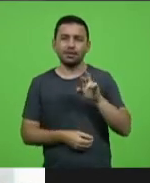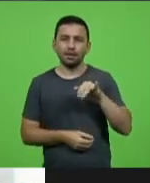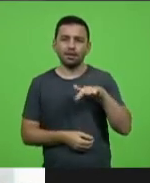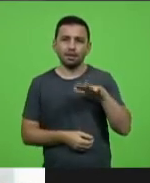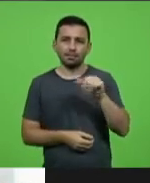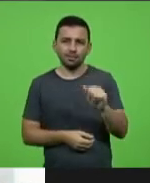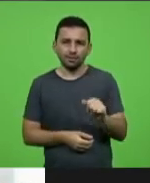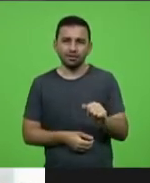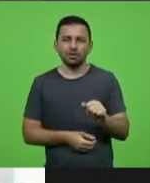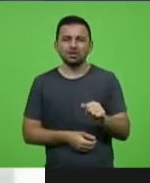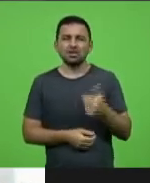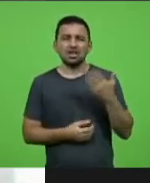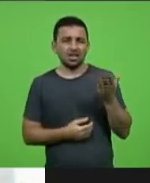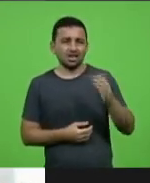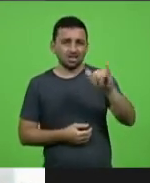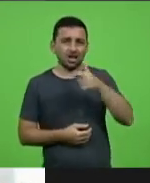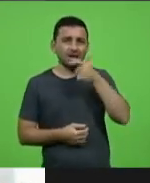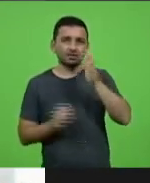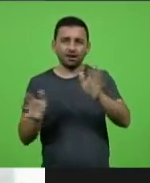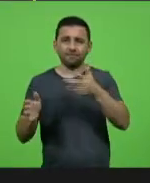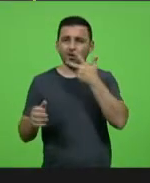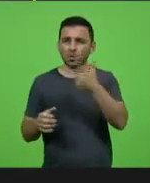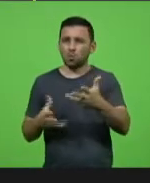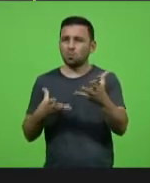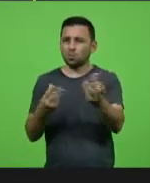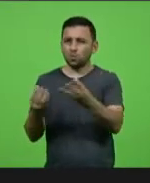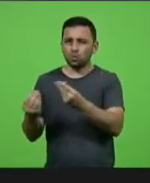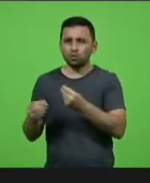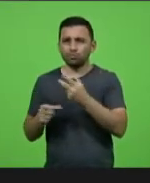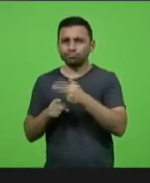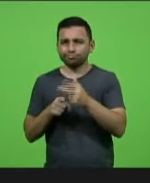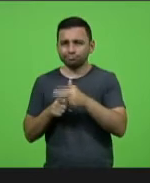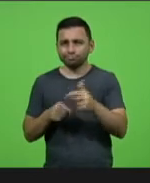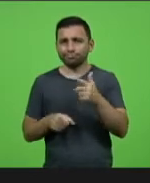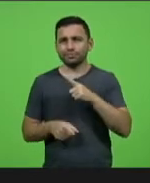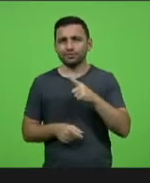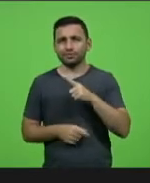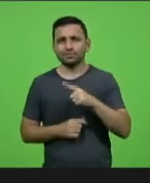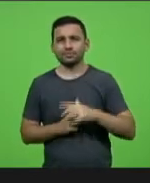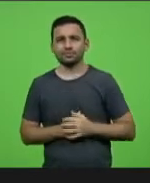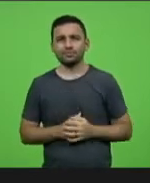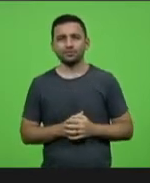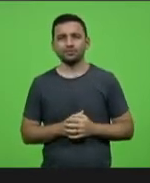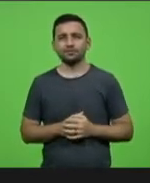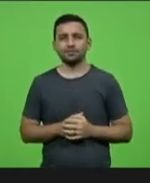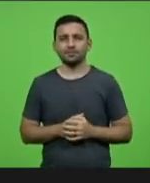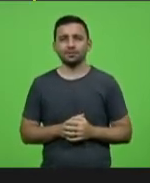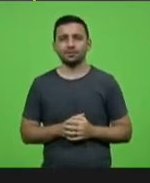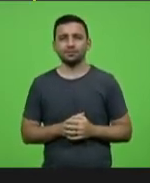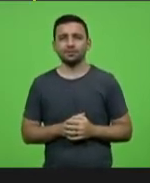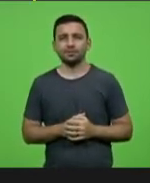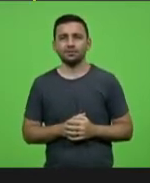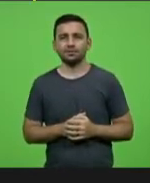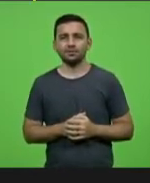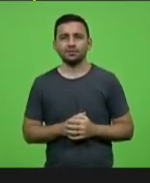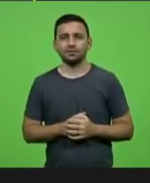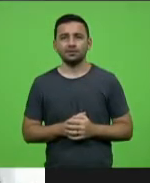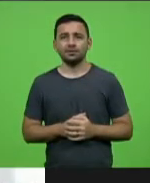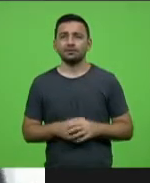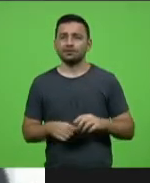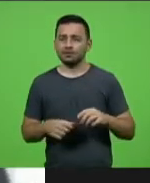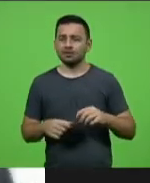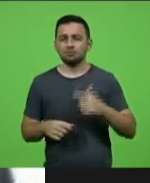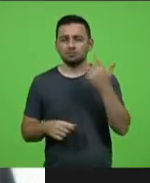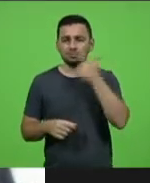heróis, de pessoas que fizeram... Mais um minuto, deputado. Mais um minuto. Tá, e que agradece a todos